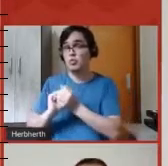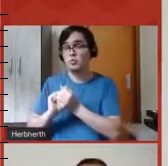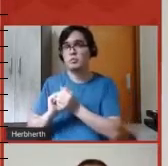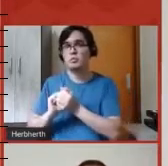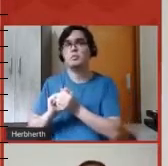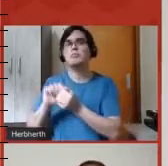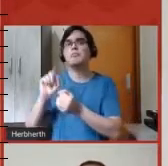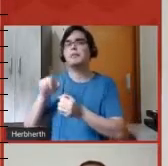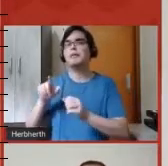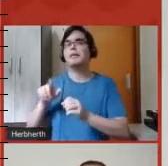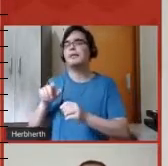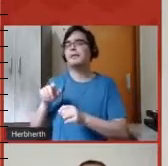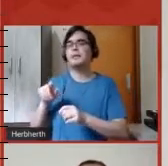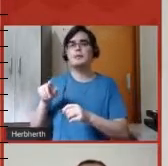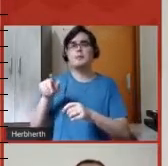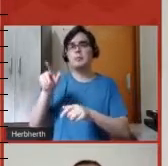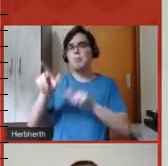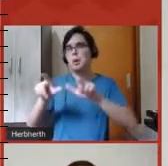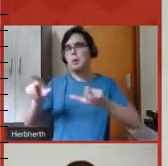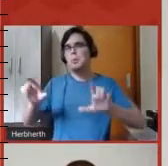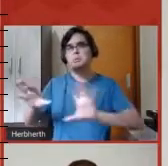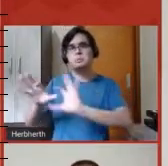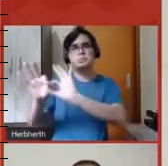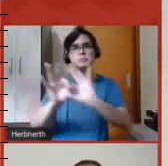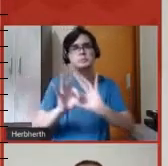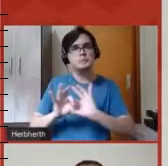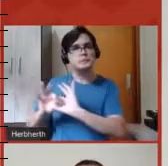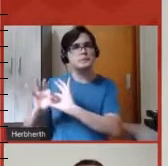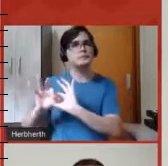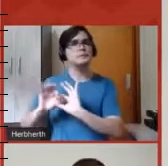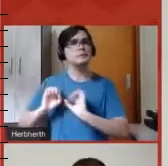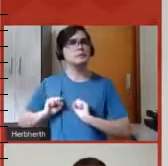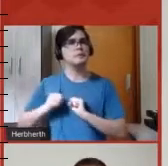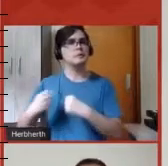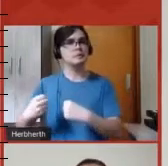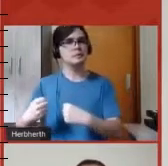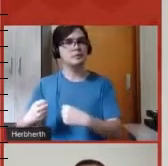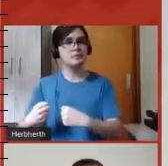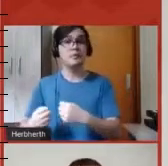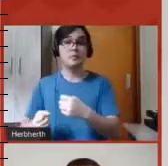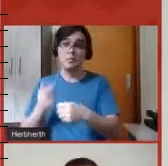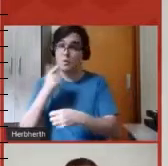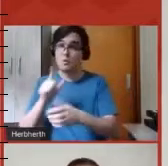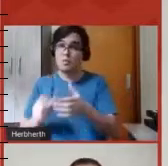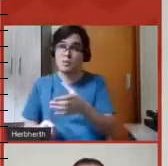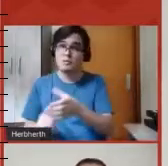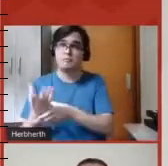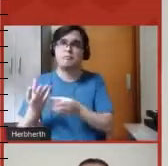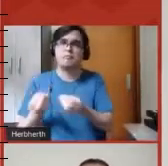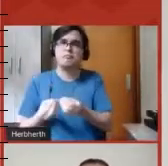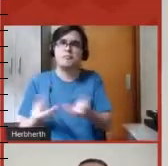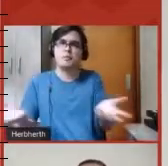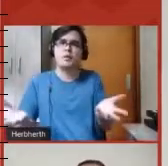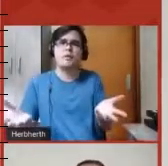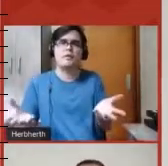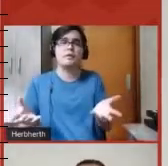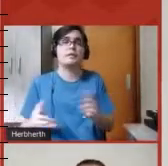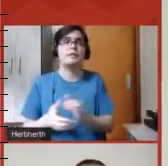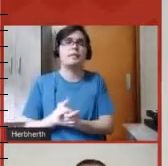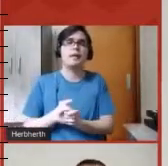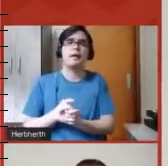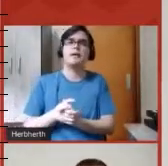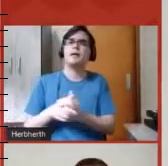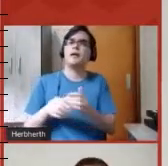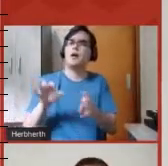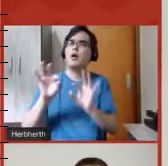união de esforços para fazer essa oferta. Então, escrevemos um projeto, propomos ao conselho do nosso